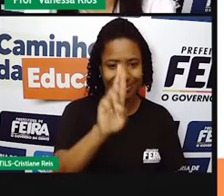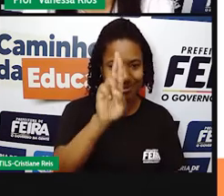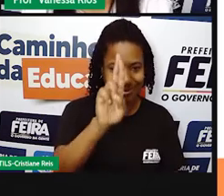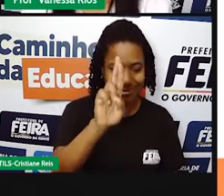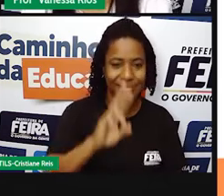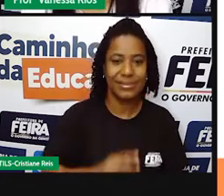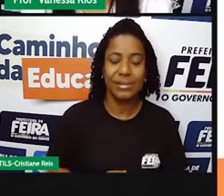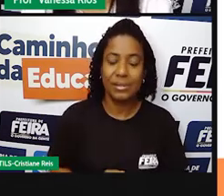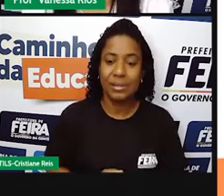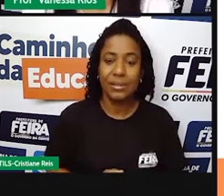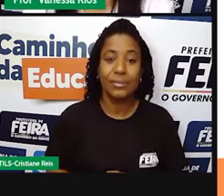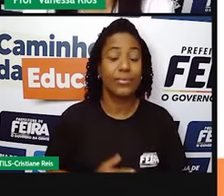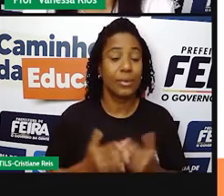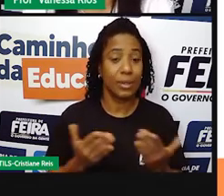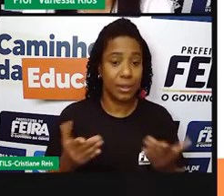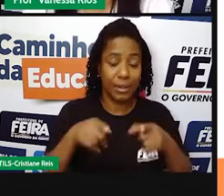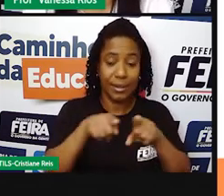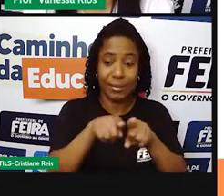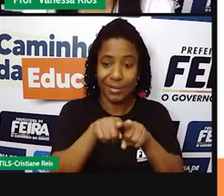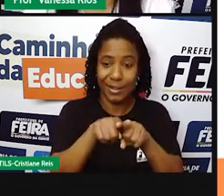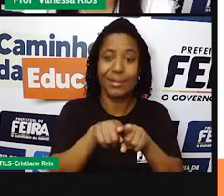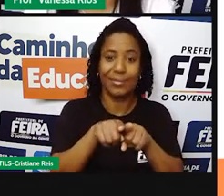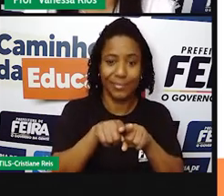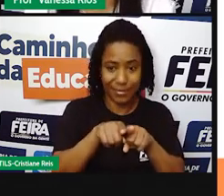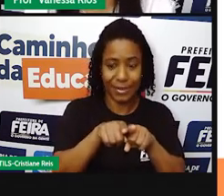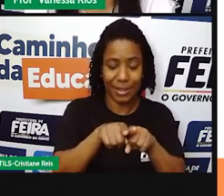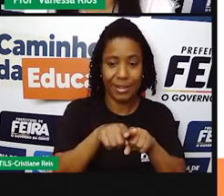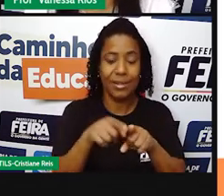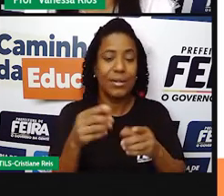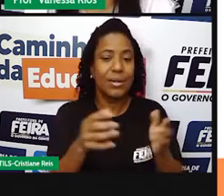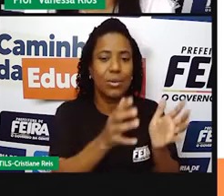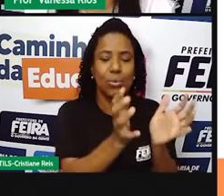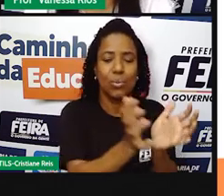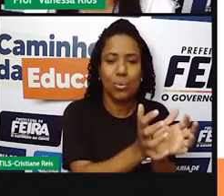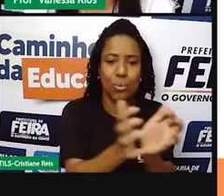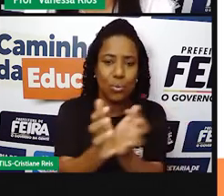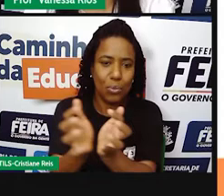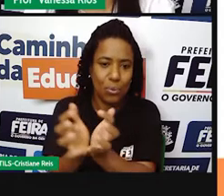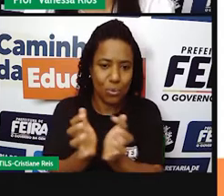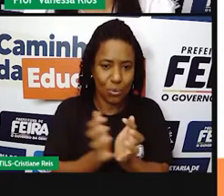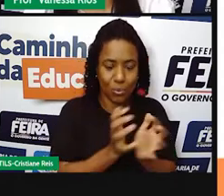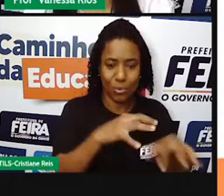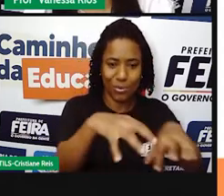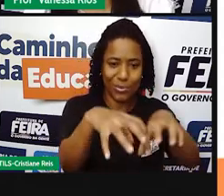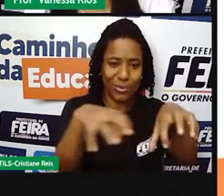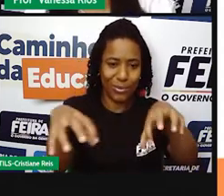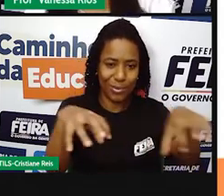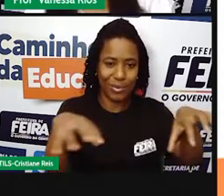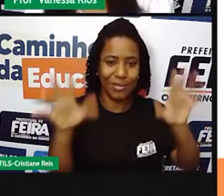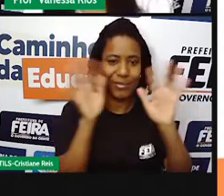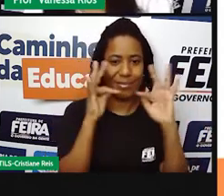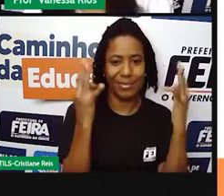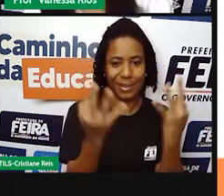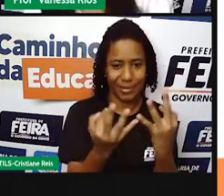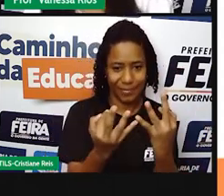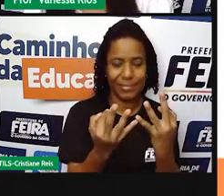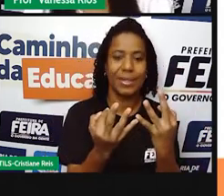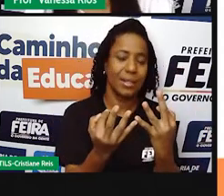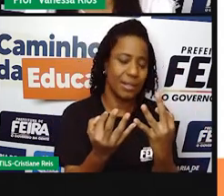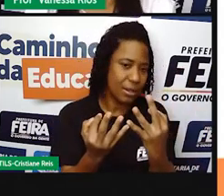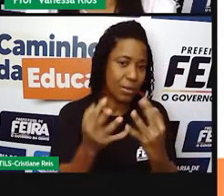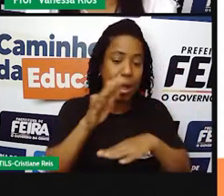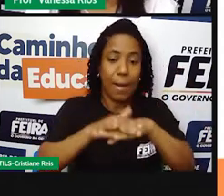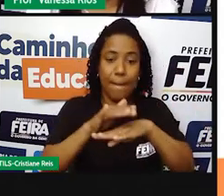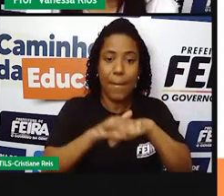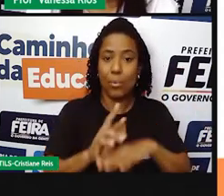E a princípio aí da formação, né? Dessa tipo de organização familiar, era mais na questão de adquirir alimentos e